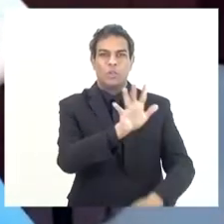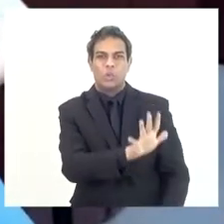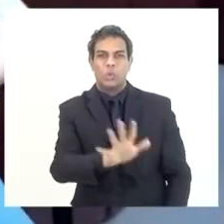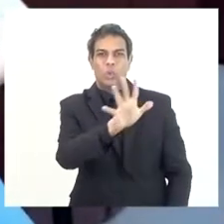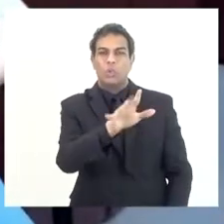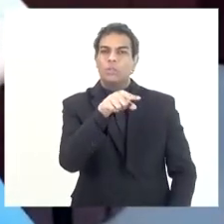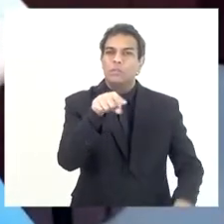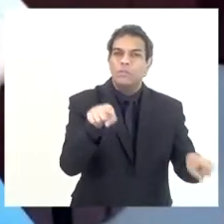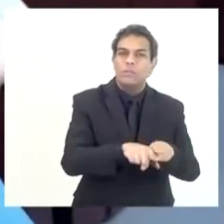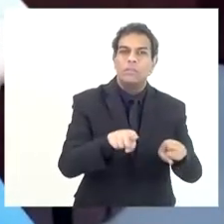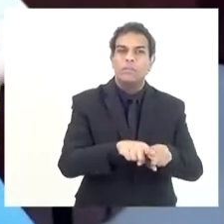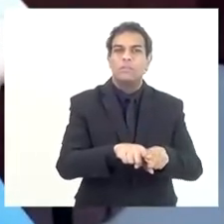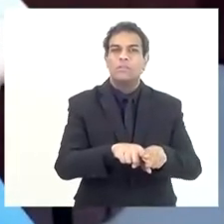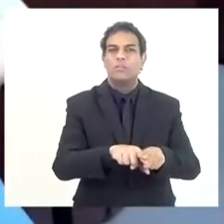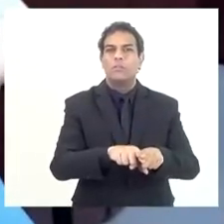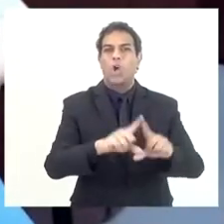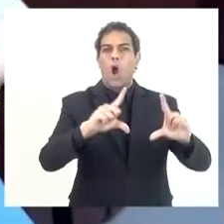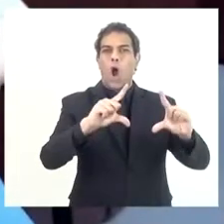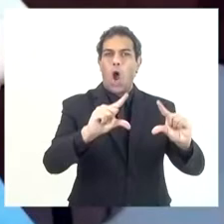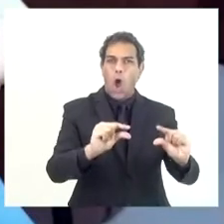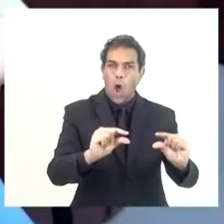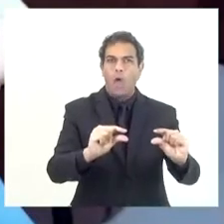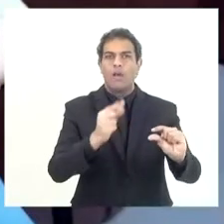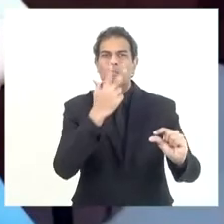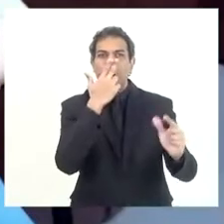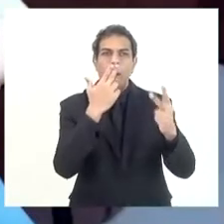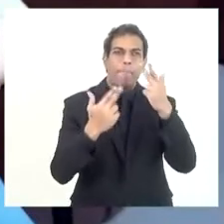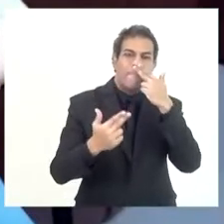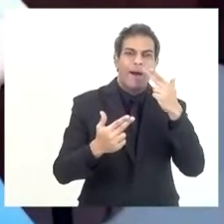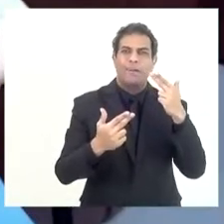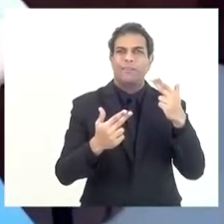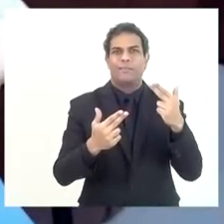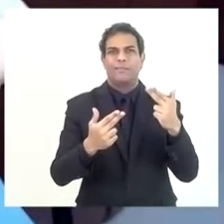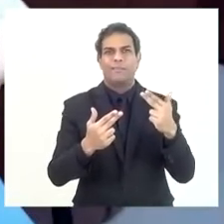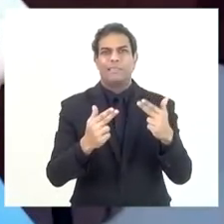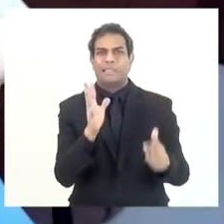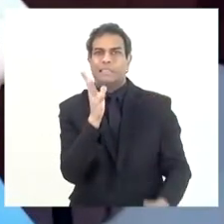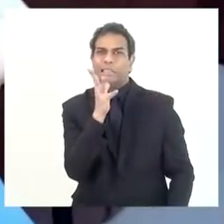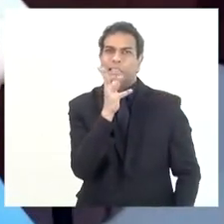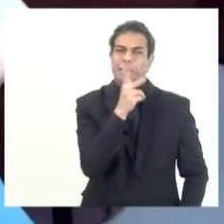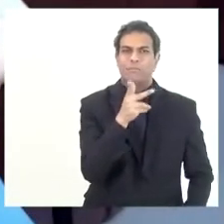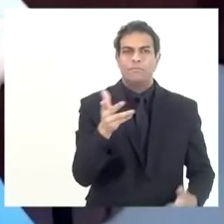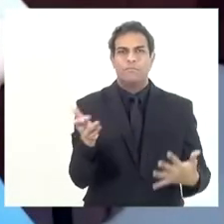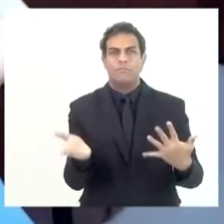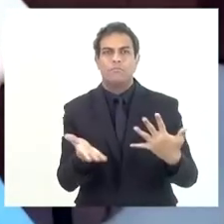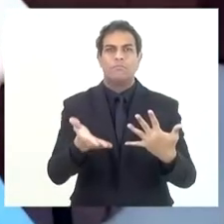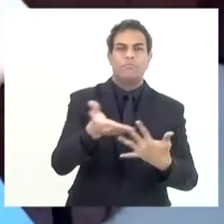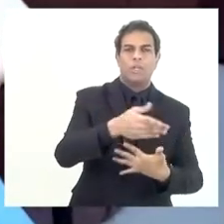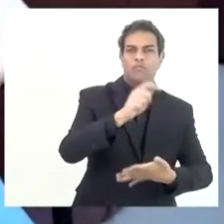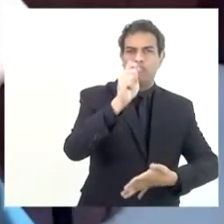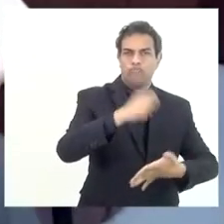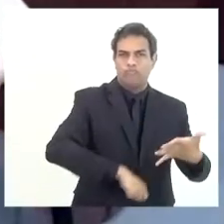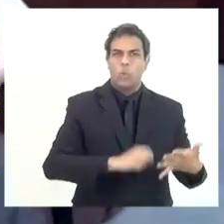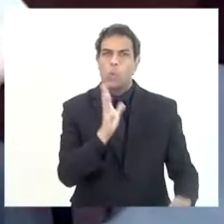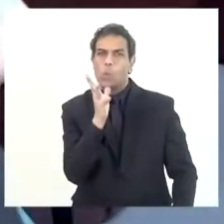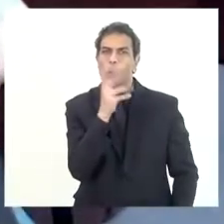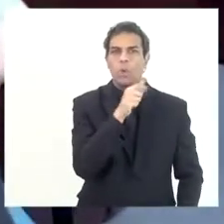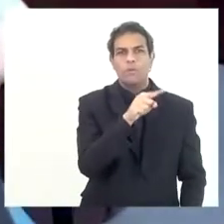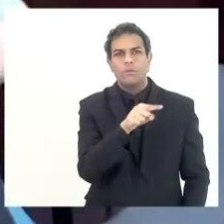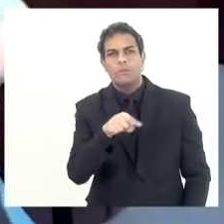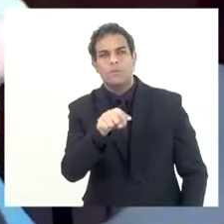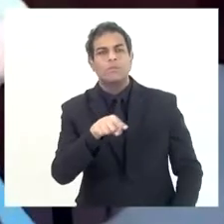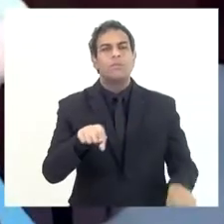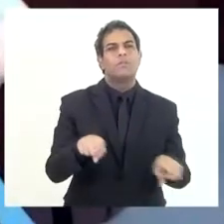consequentemente houve um represamento da inscrição, demorou um pouco mais para ser inscrito e mais do que